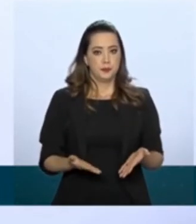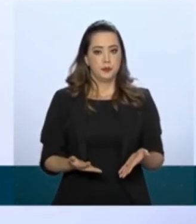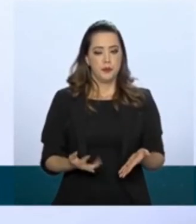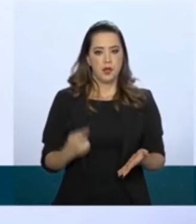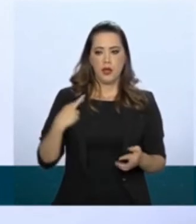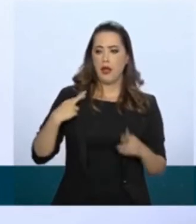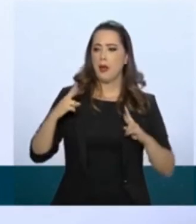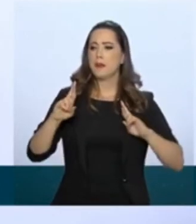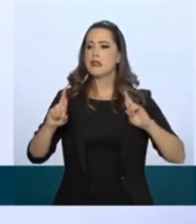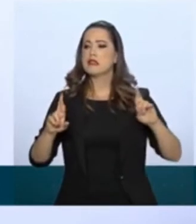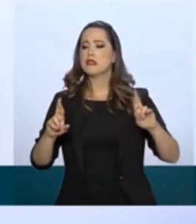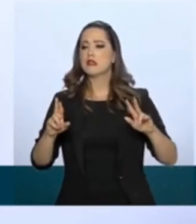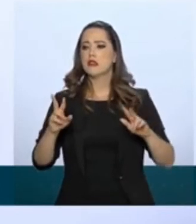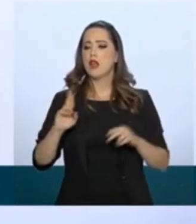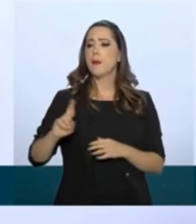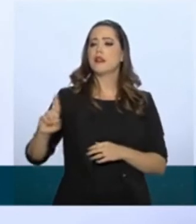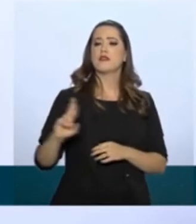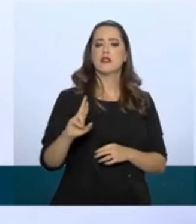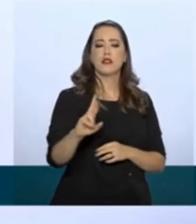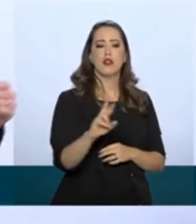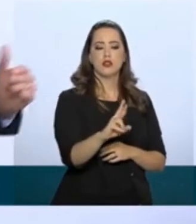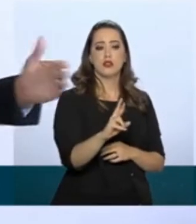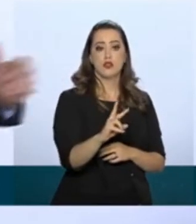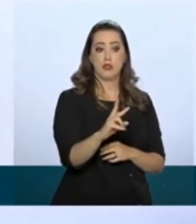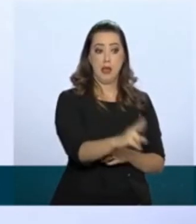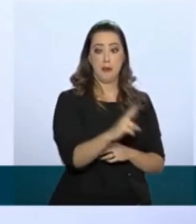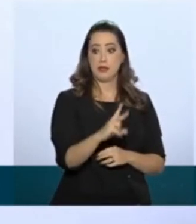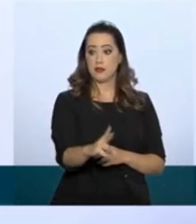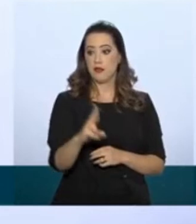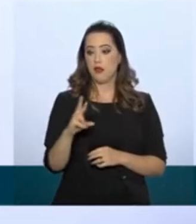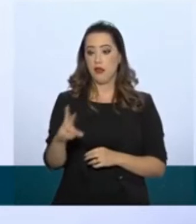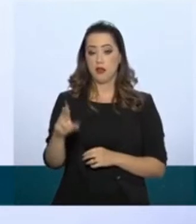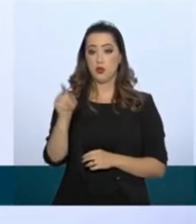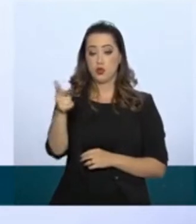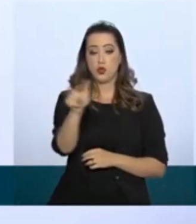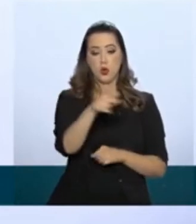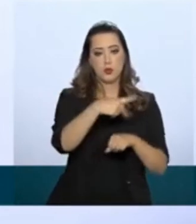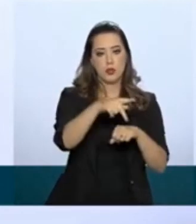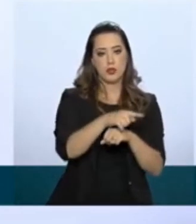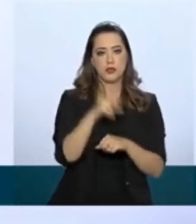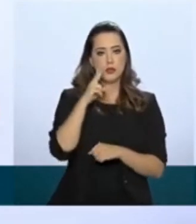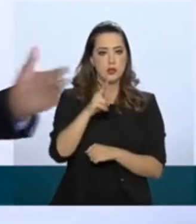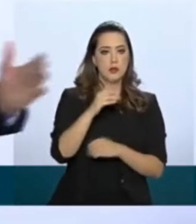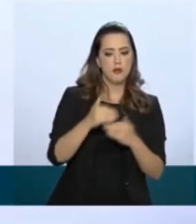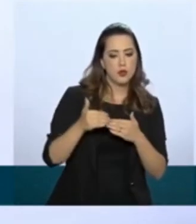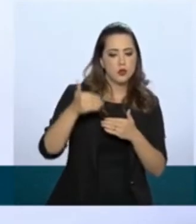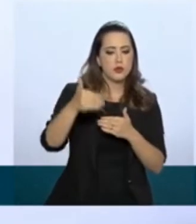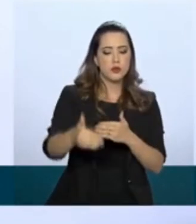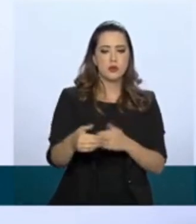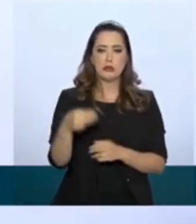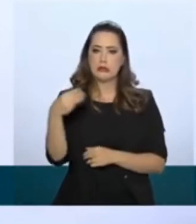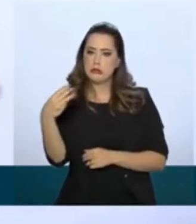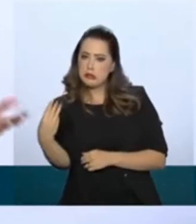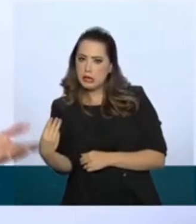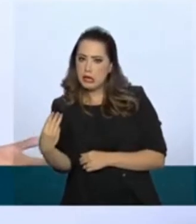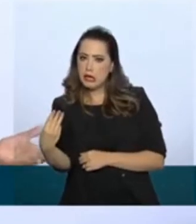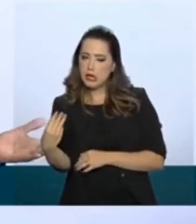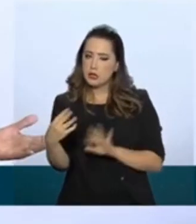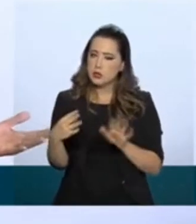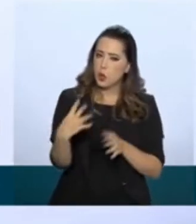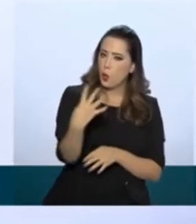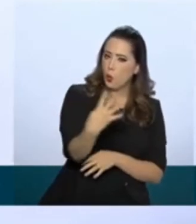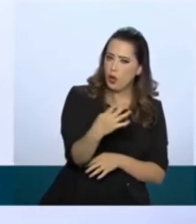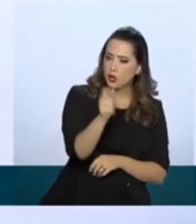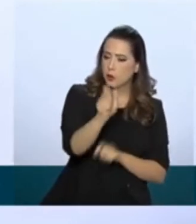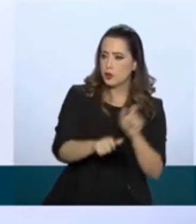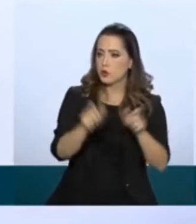representações de outros países, eu sempre vejo numa segunda linha três, quatro pessoas, não são as mais importantes da